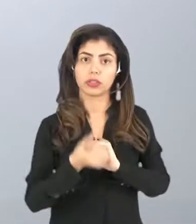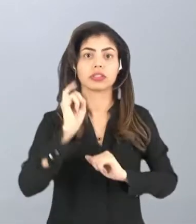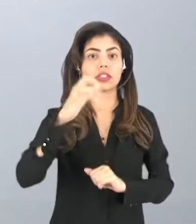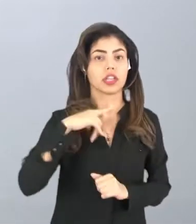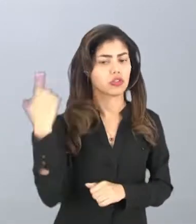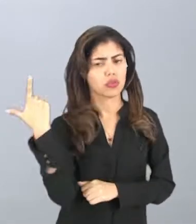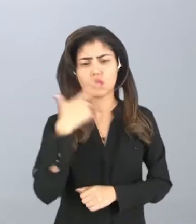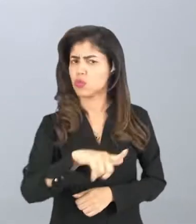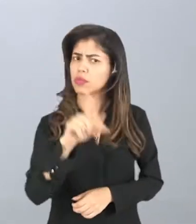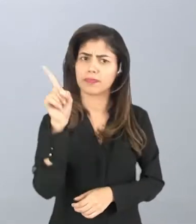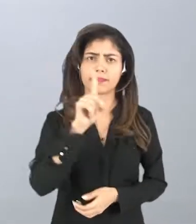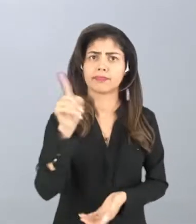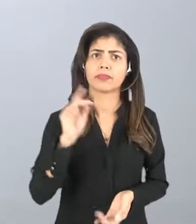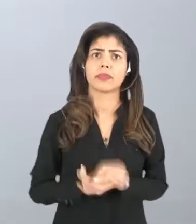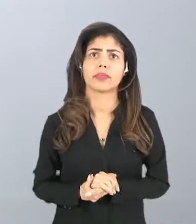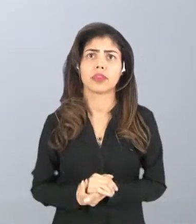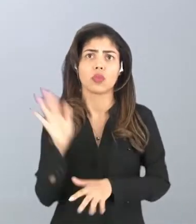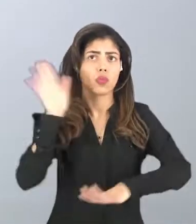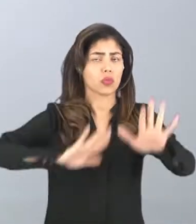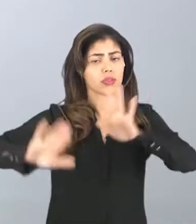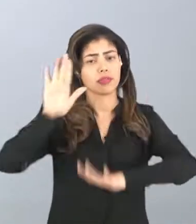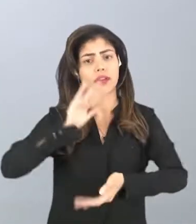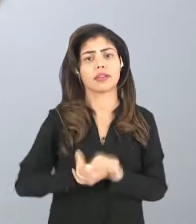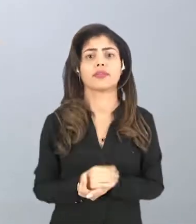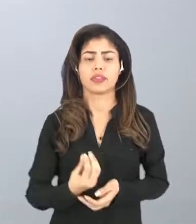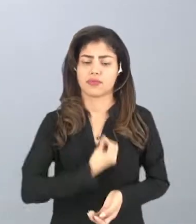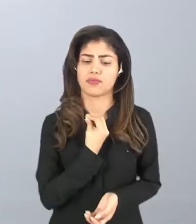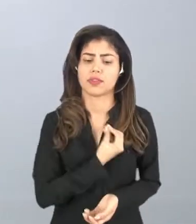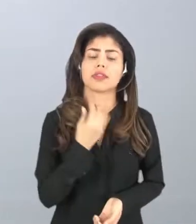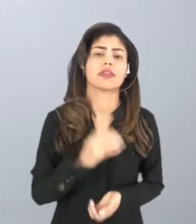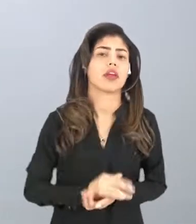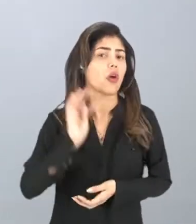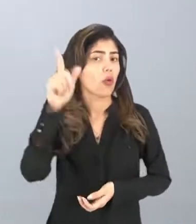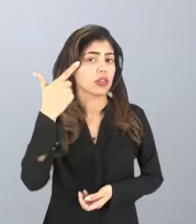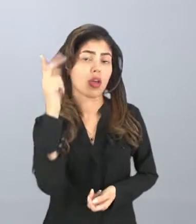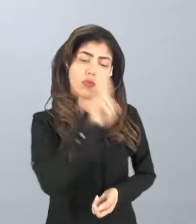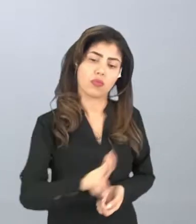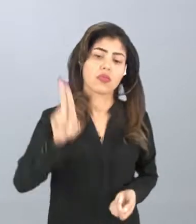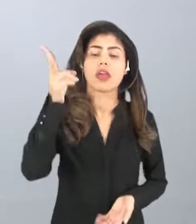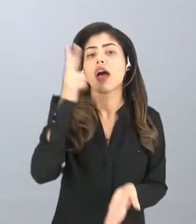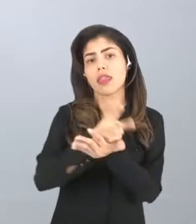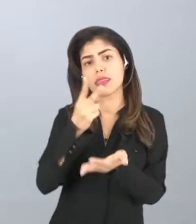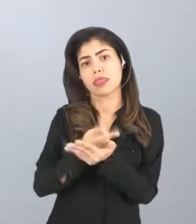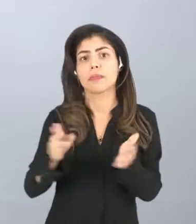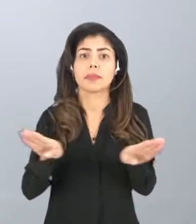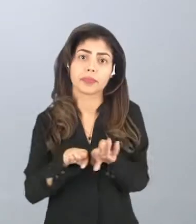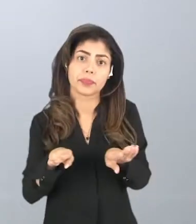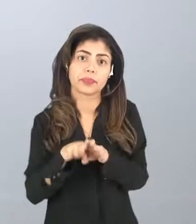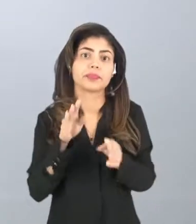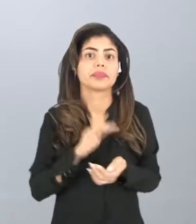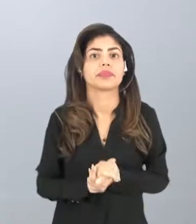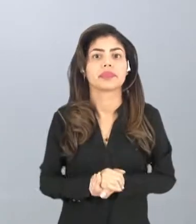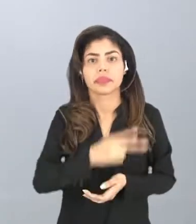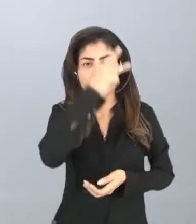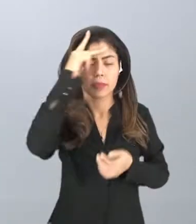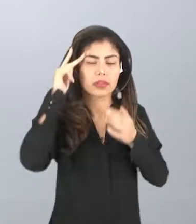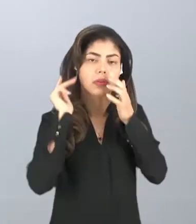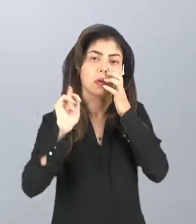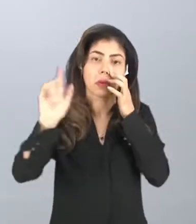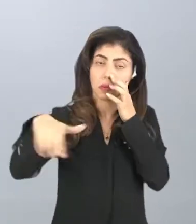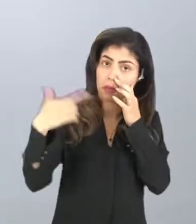não consegue preservar e manter aquele ambiente para que outras pessoas utilizem e até mesmo a mesma pessoa voltar